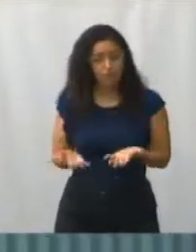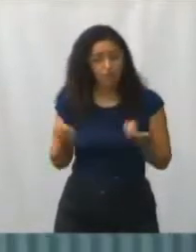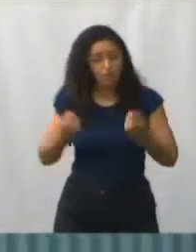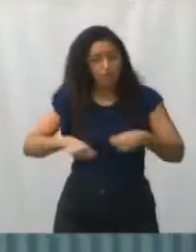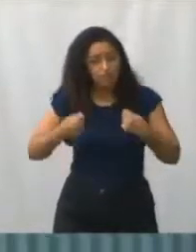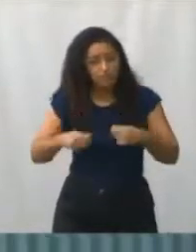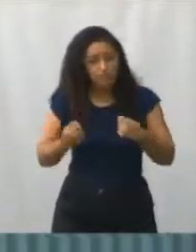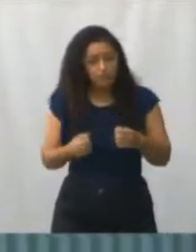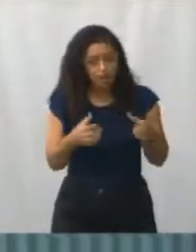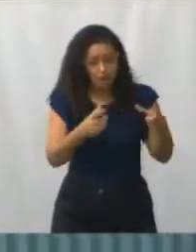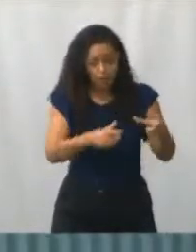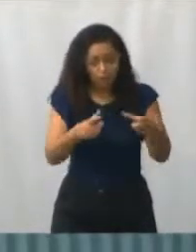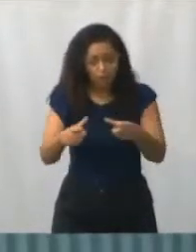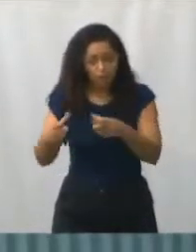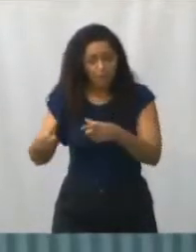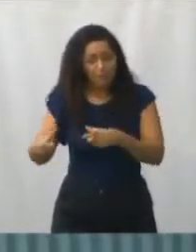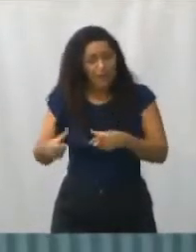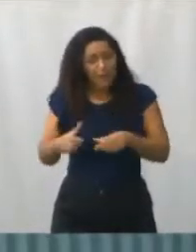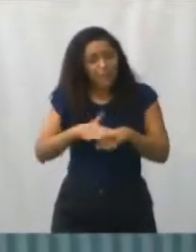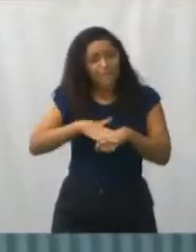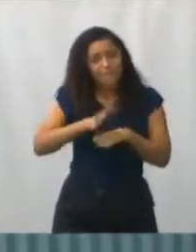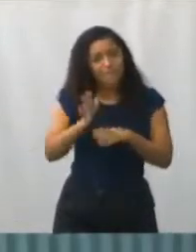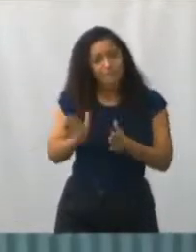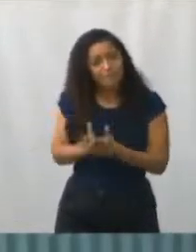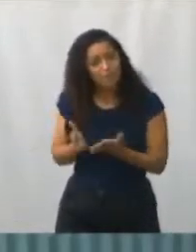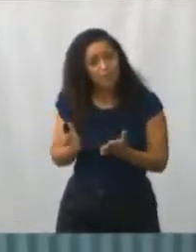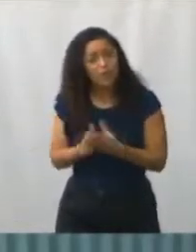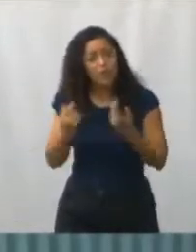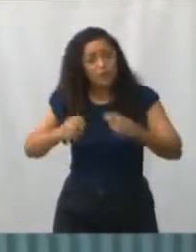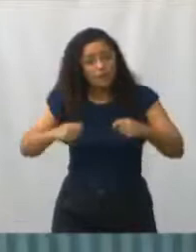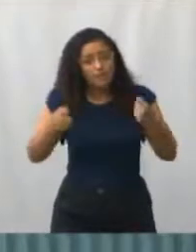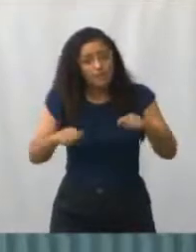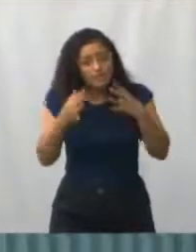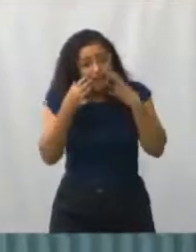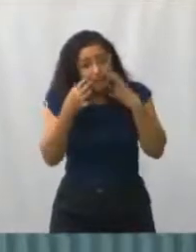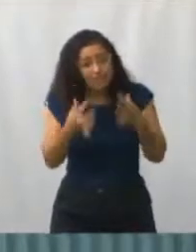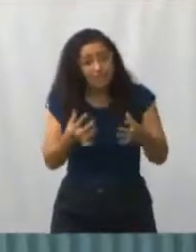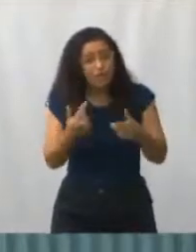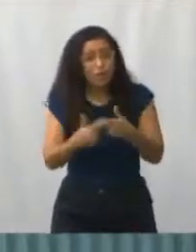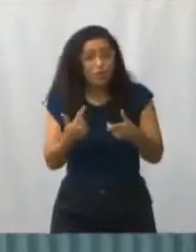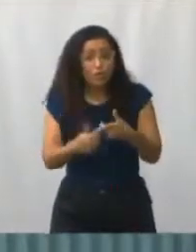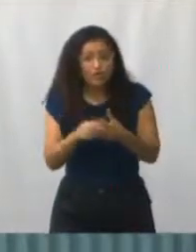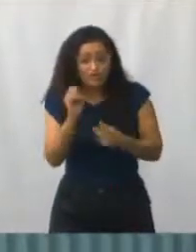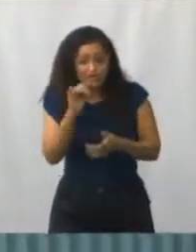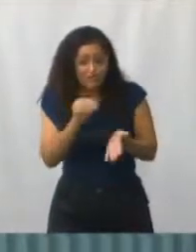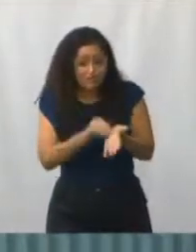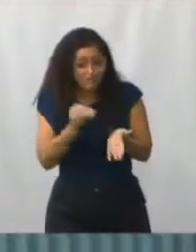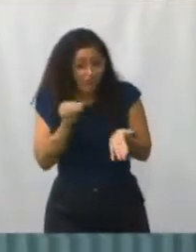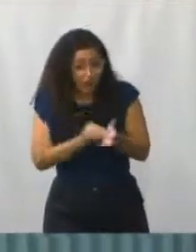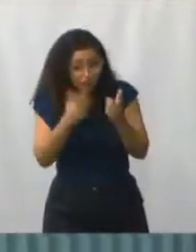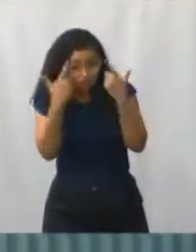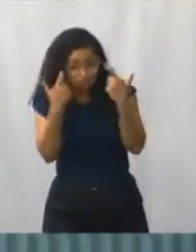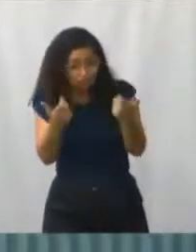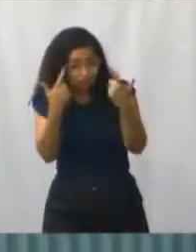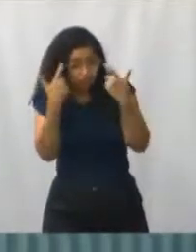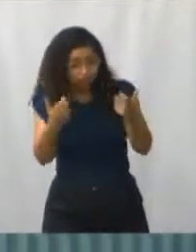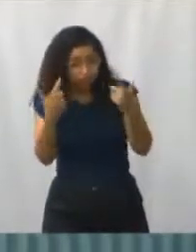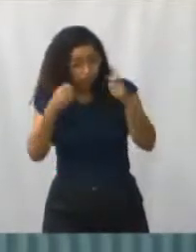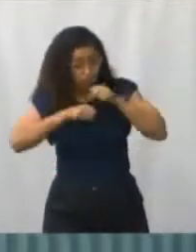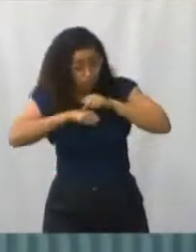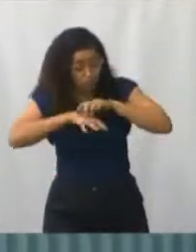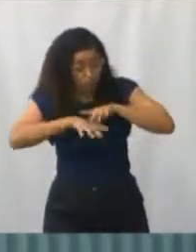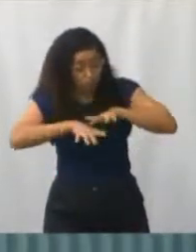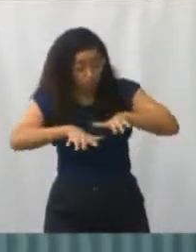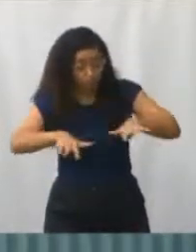esses bairros carentes, esses bairros de periférico, a violência vai acabar se voltando contra a gente. Então, é preciso a gente